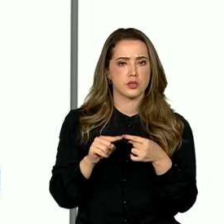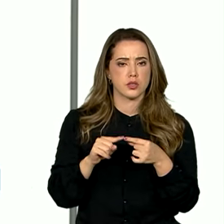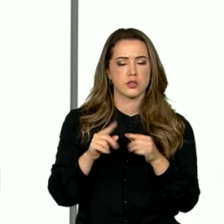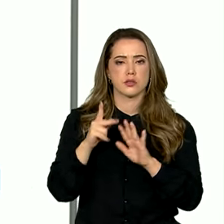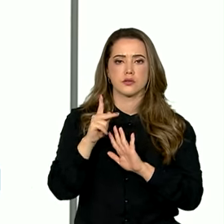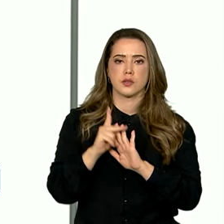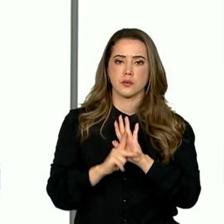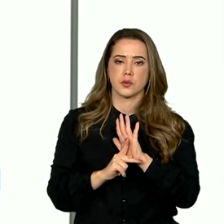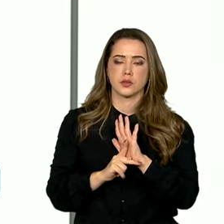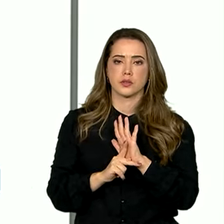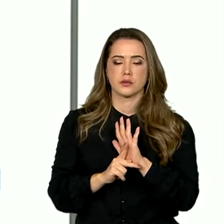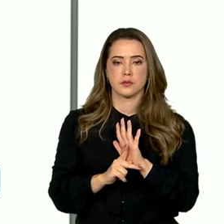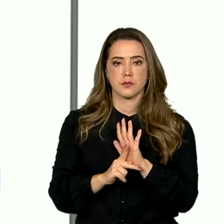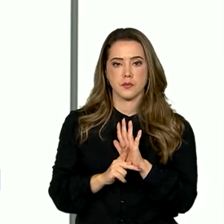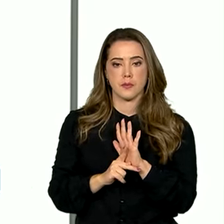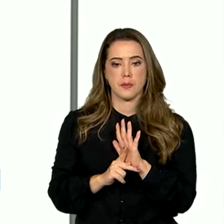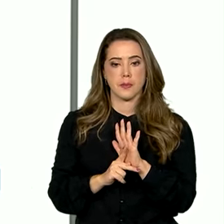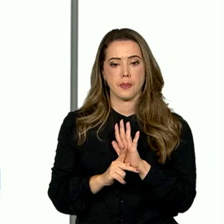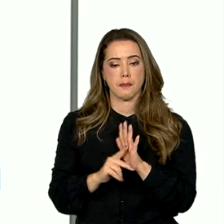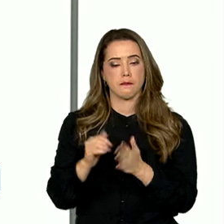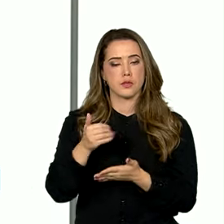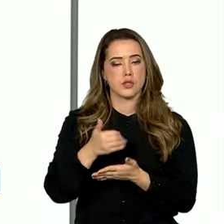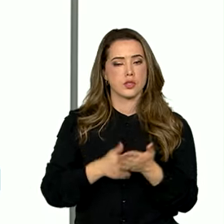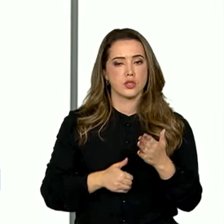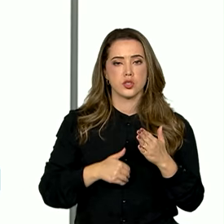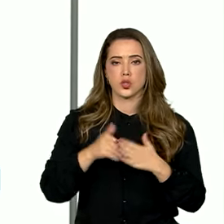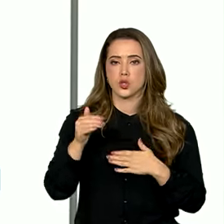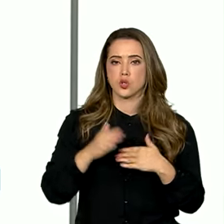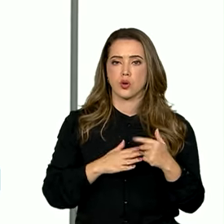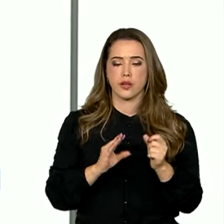portaria e tire qualquer insegurança.